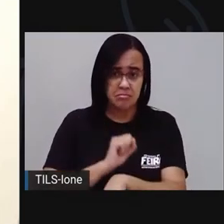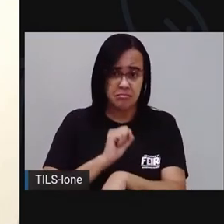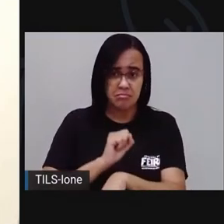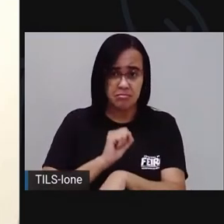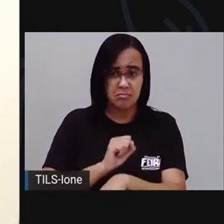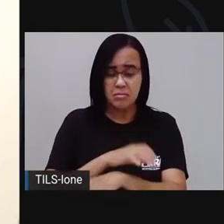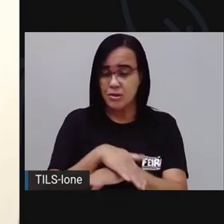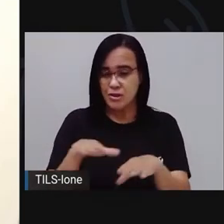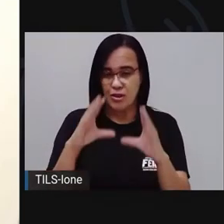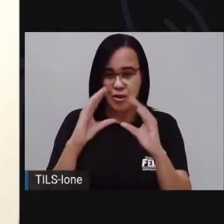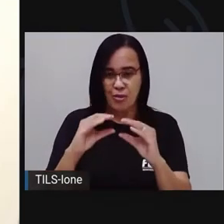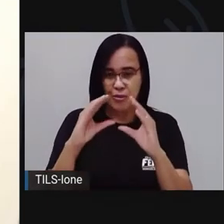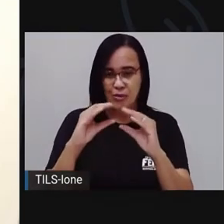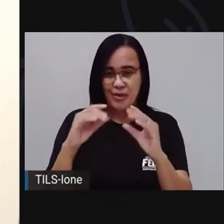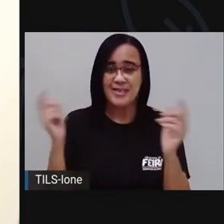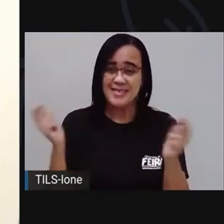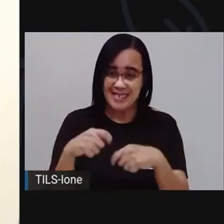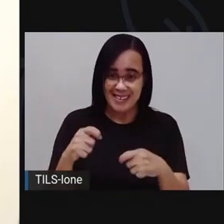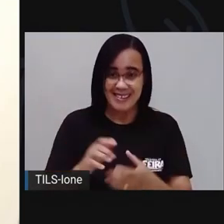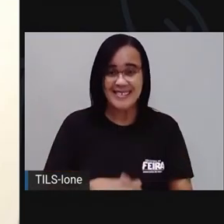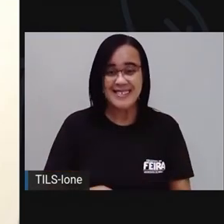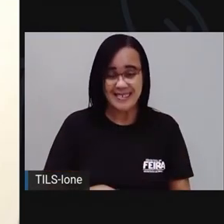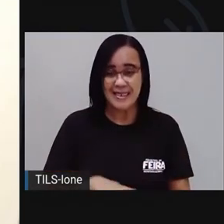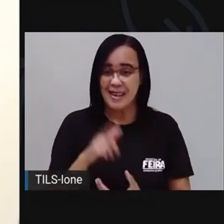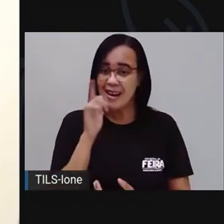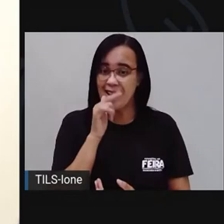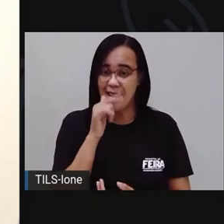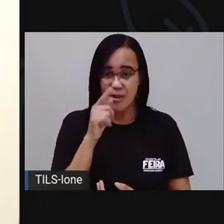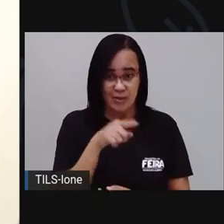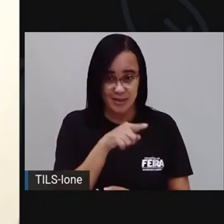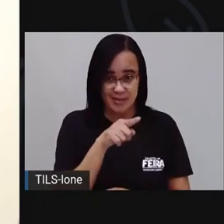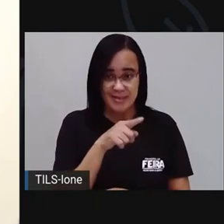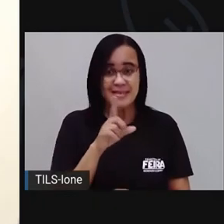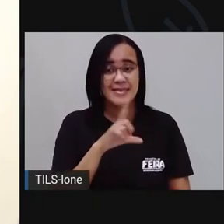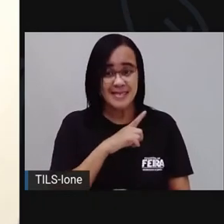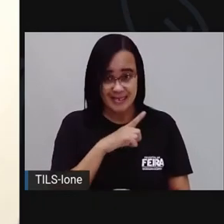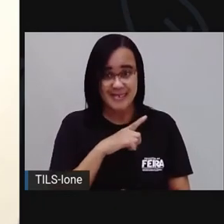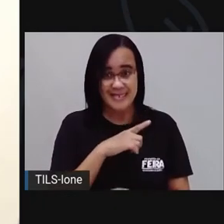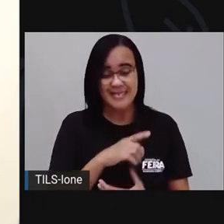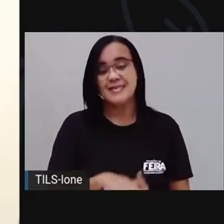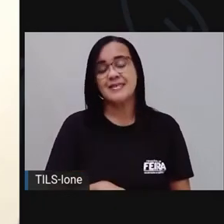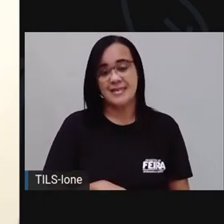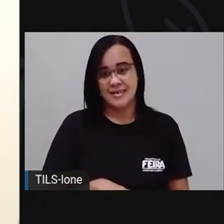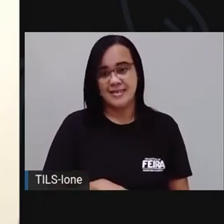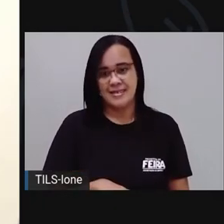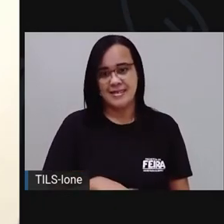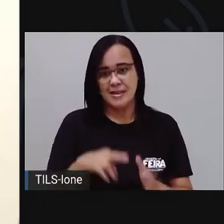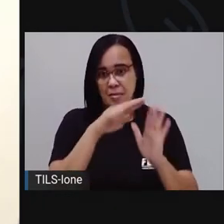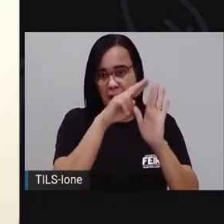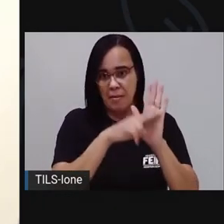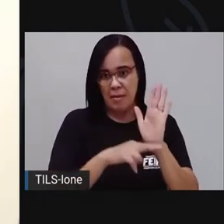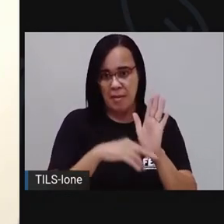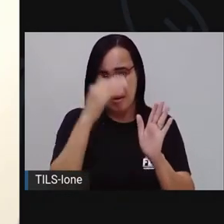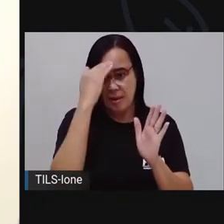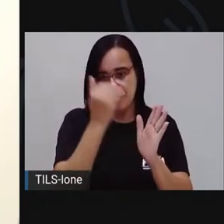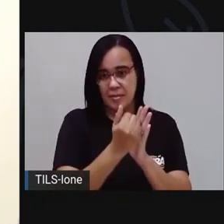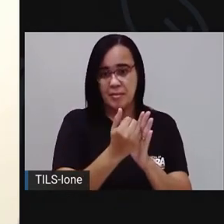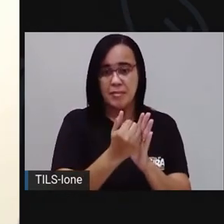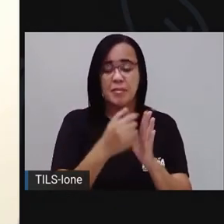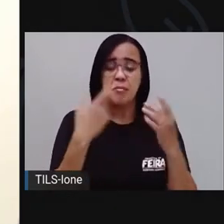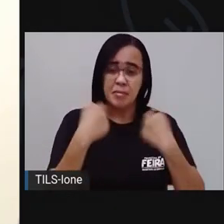bem fofinha, tá certo? E aqui está a água. Então, gente vai começar, né? Na embalagem da